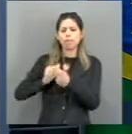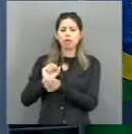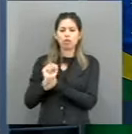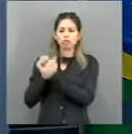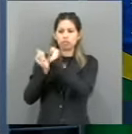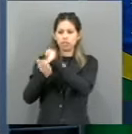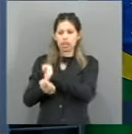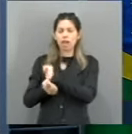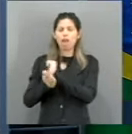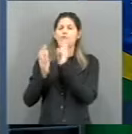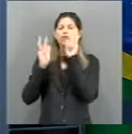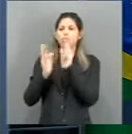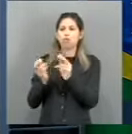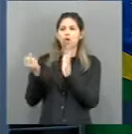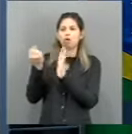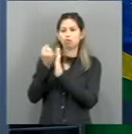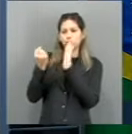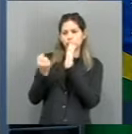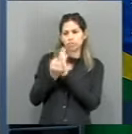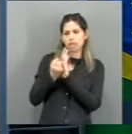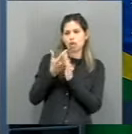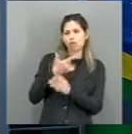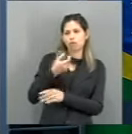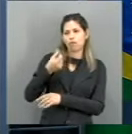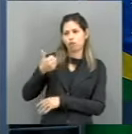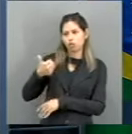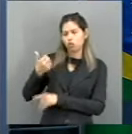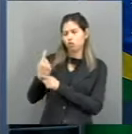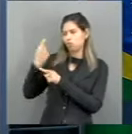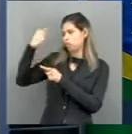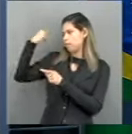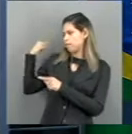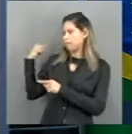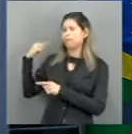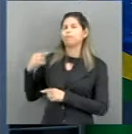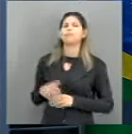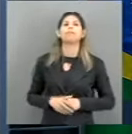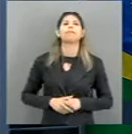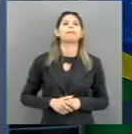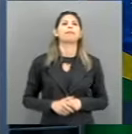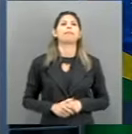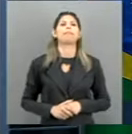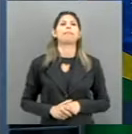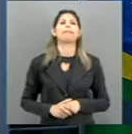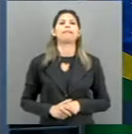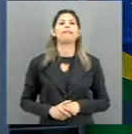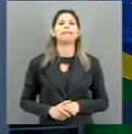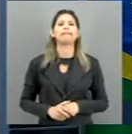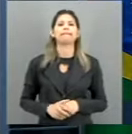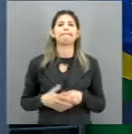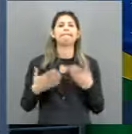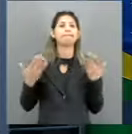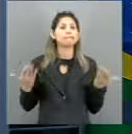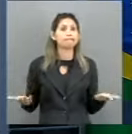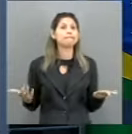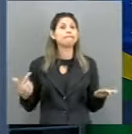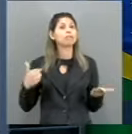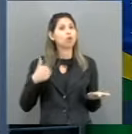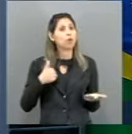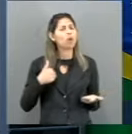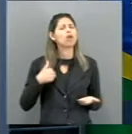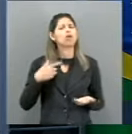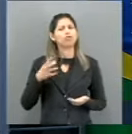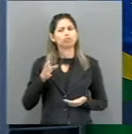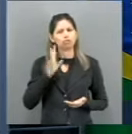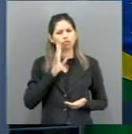Presidente, destaco que, antes do início, fui recebido pelo prefeito de Caxias do Sul, que foi até a